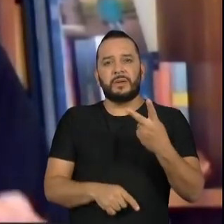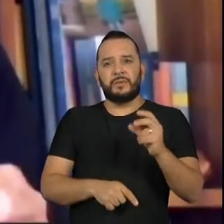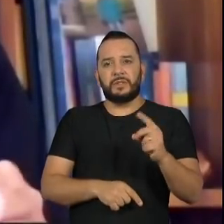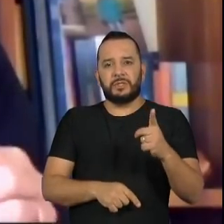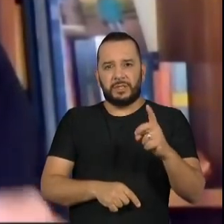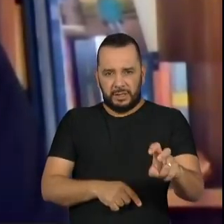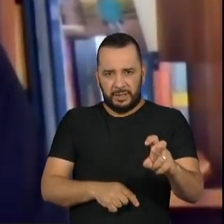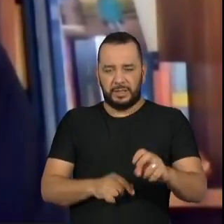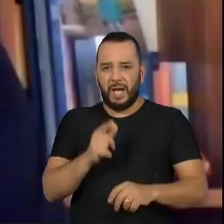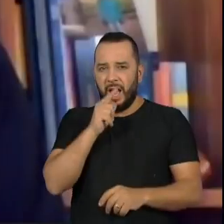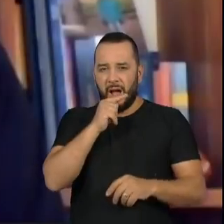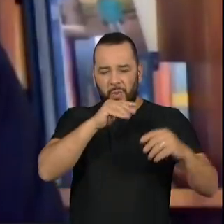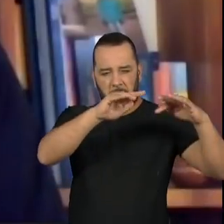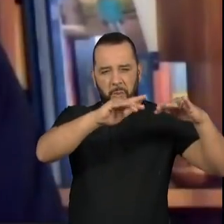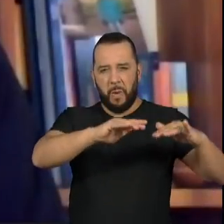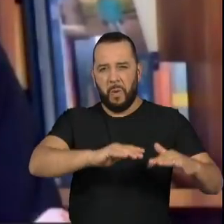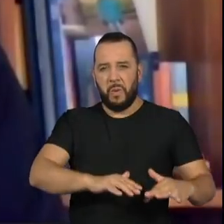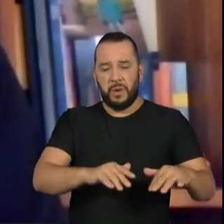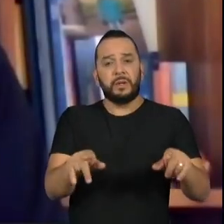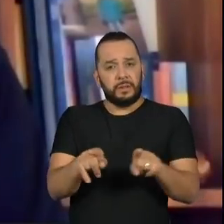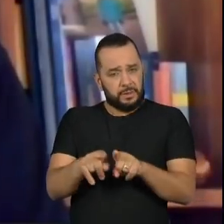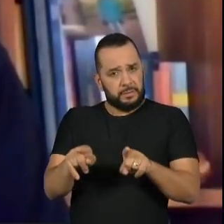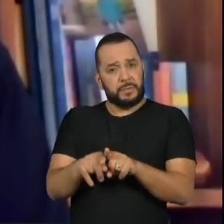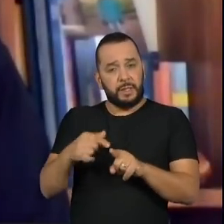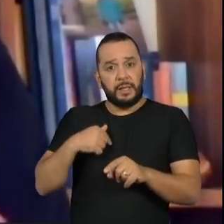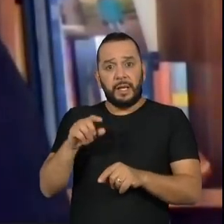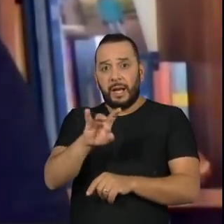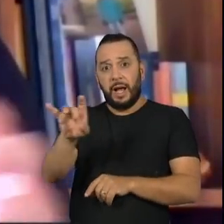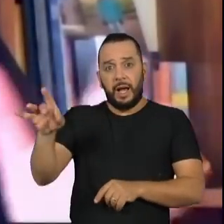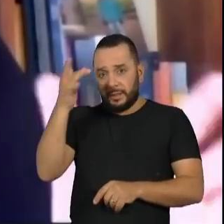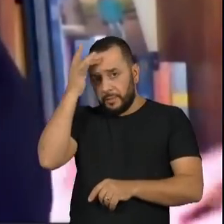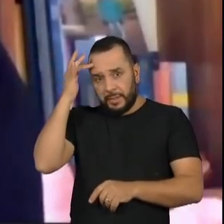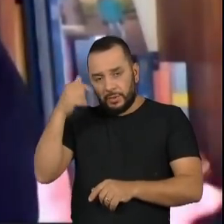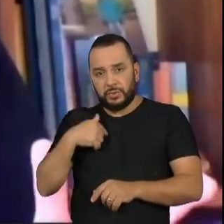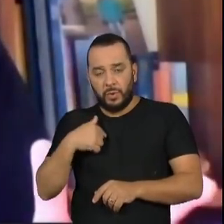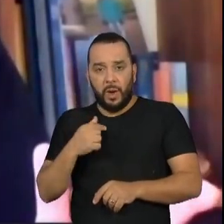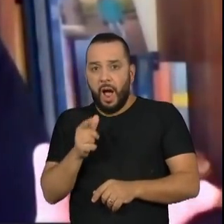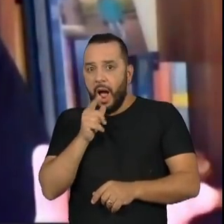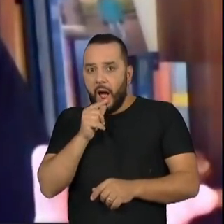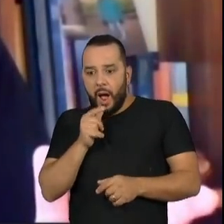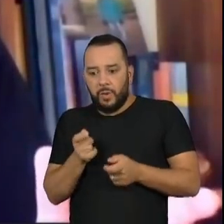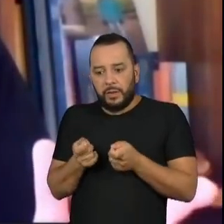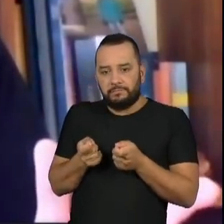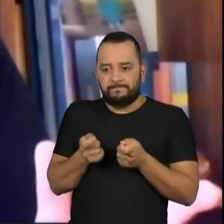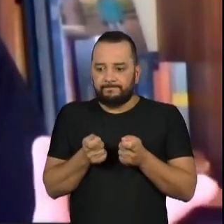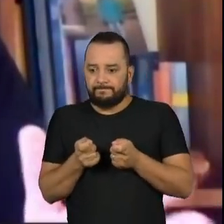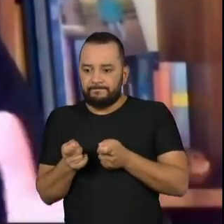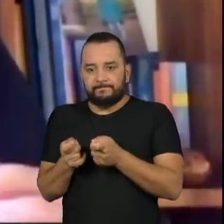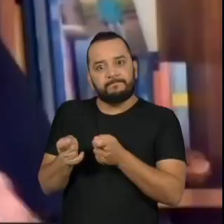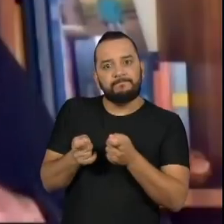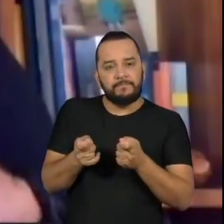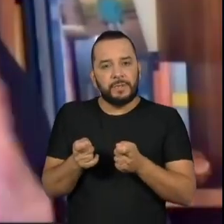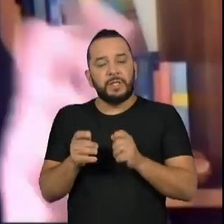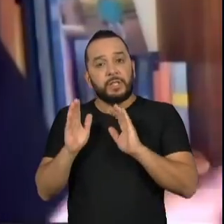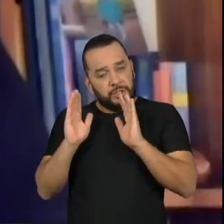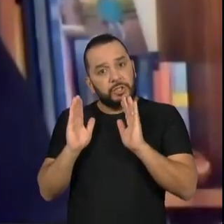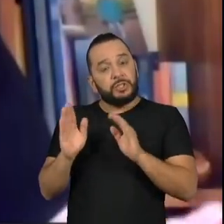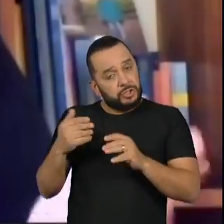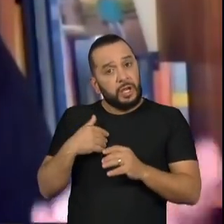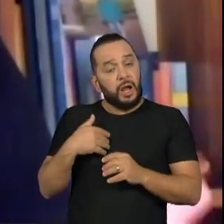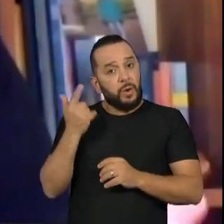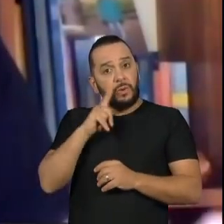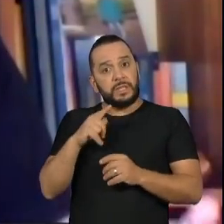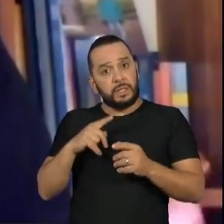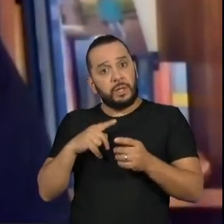a economia individual de cada cidadão representou uma economia de um dos maiores